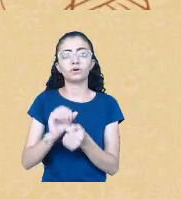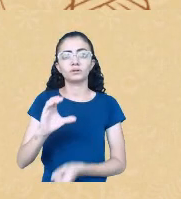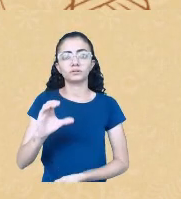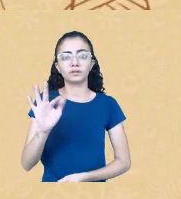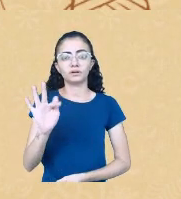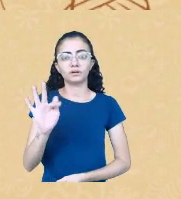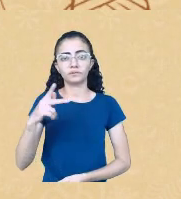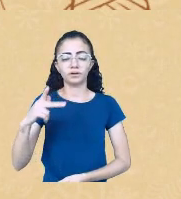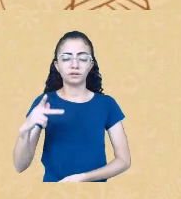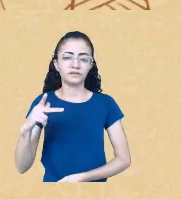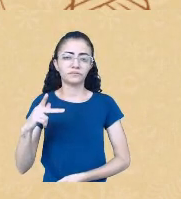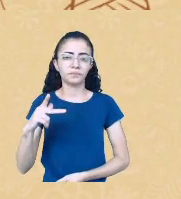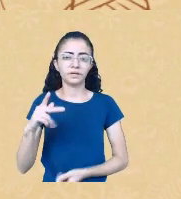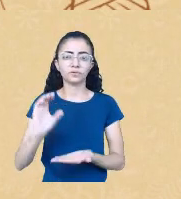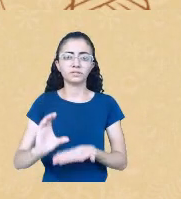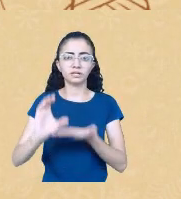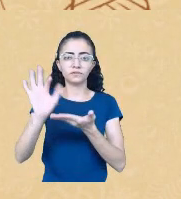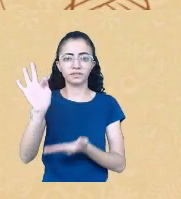sentido.